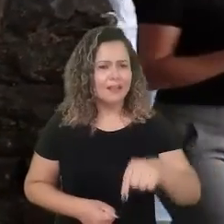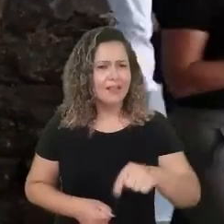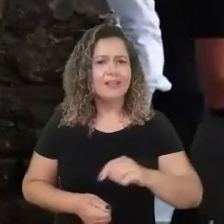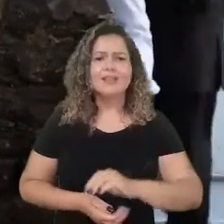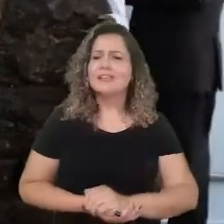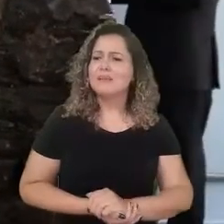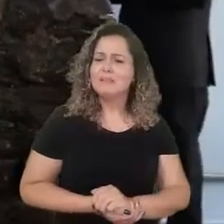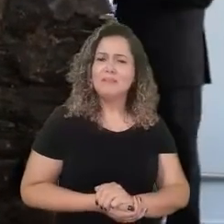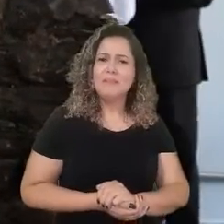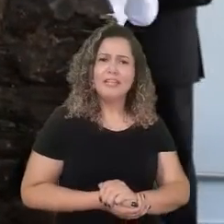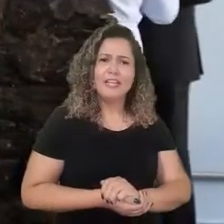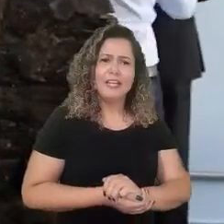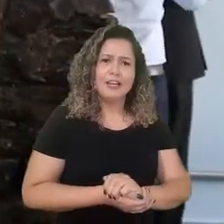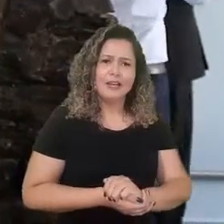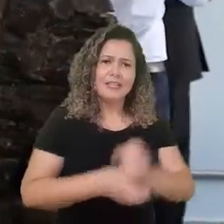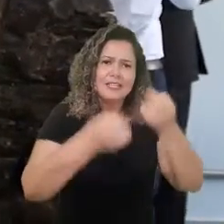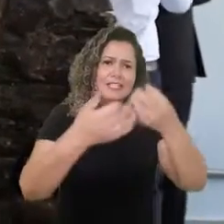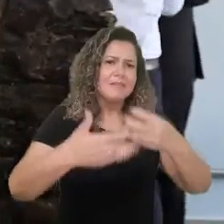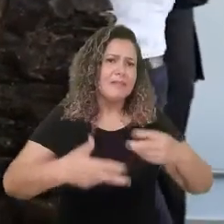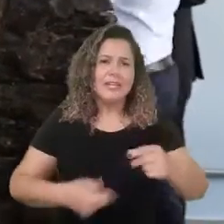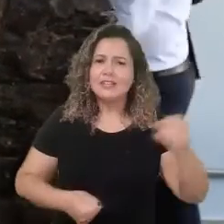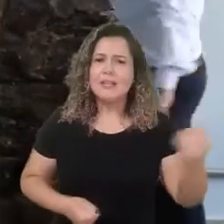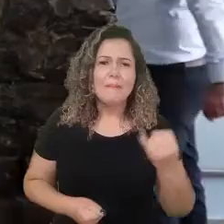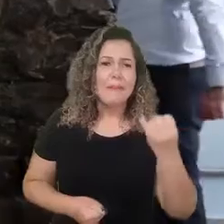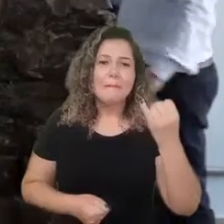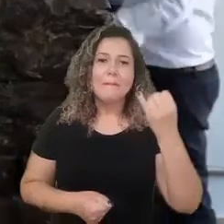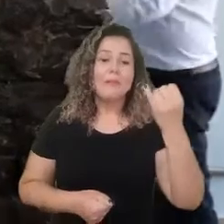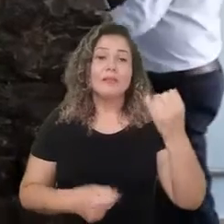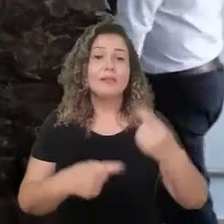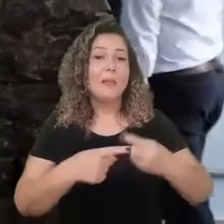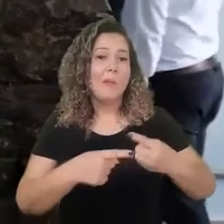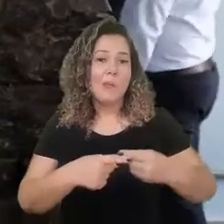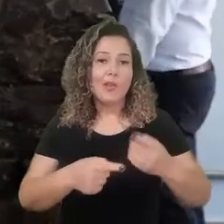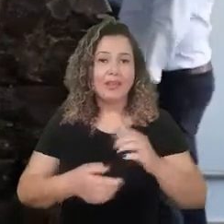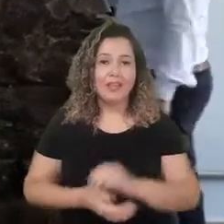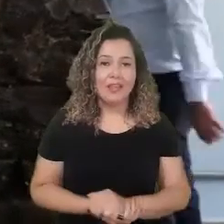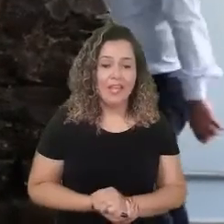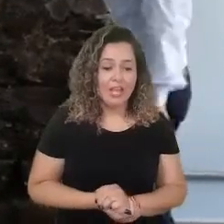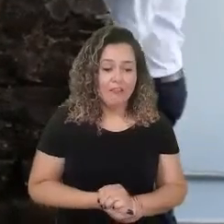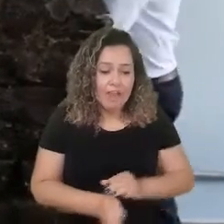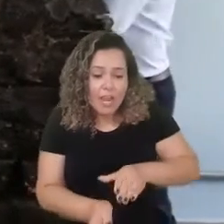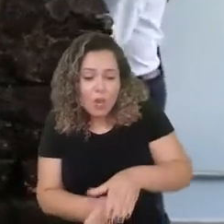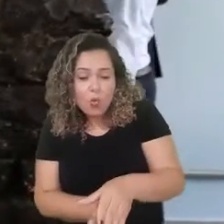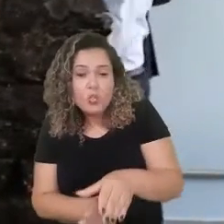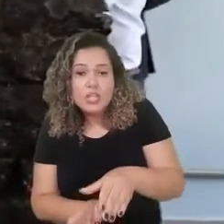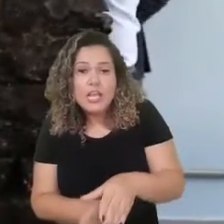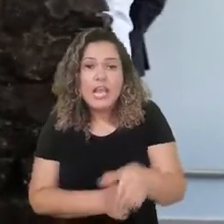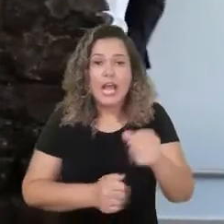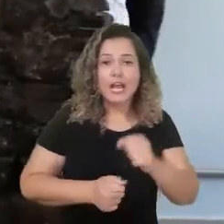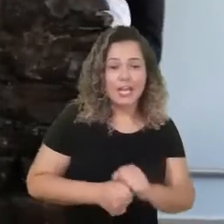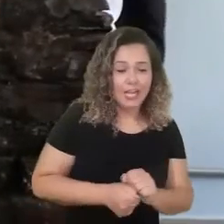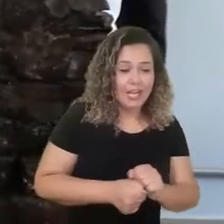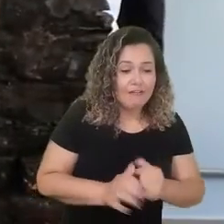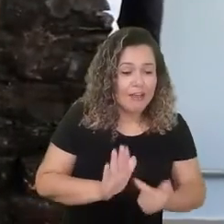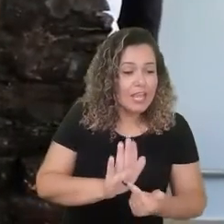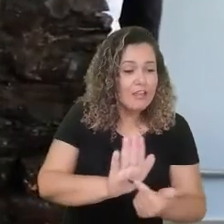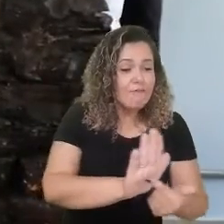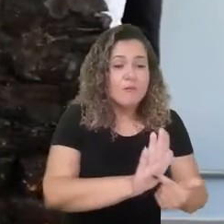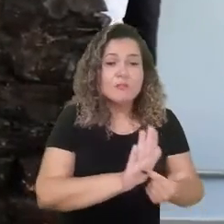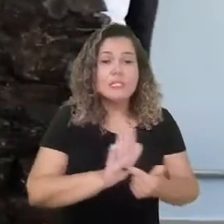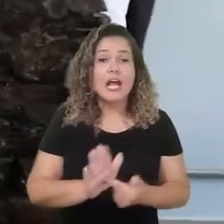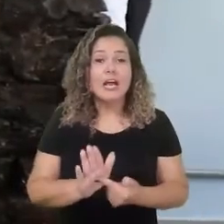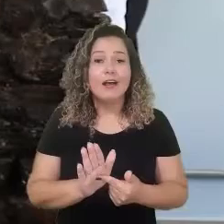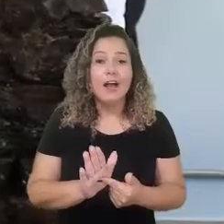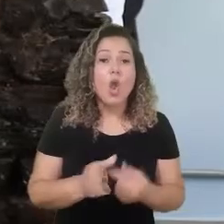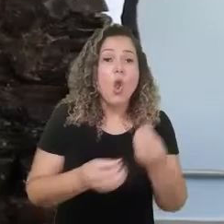a possibilidade de trazer conhecimento a esse empreendedor. Com esse NAF, melhor do que prestar informação para a abertura de empresas,